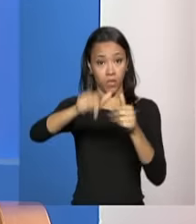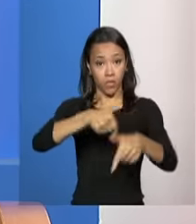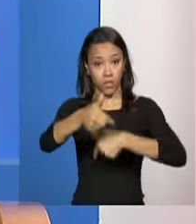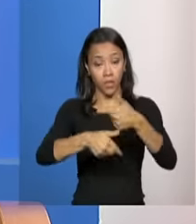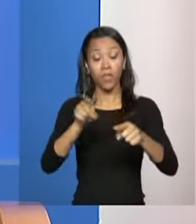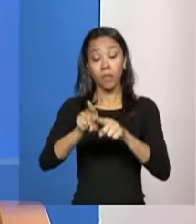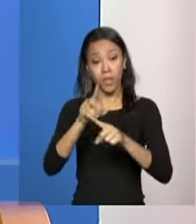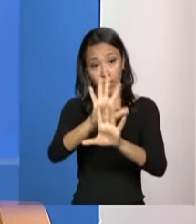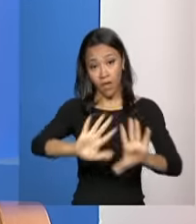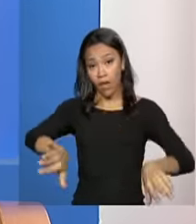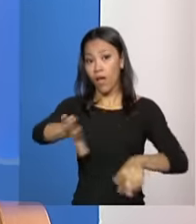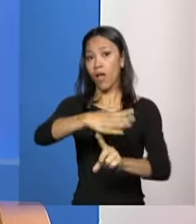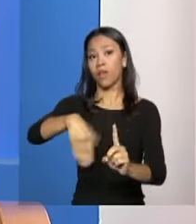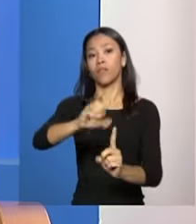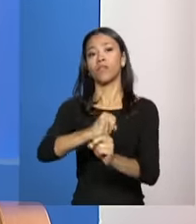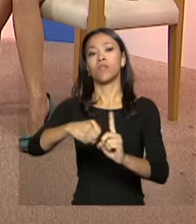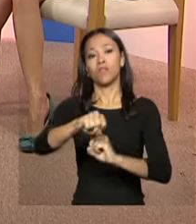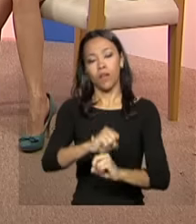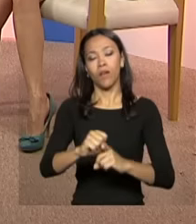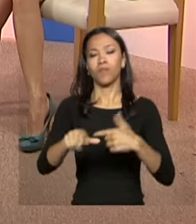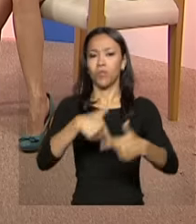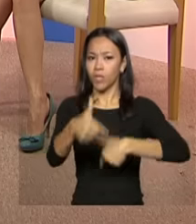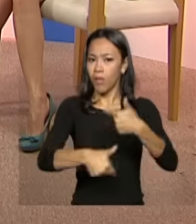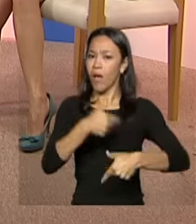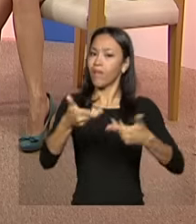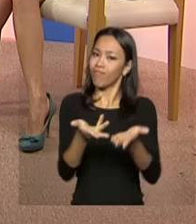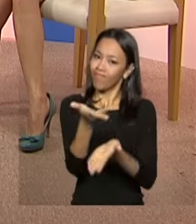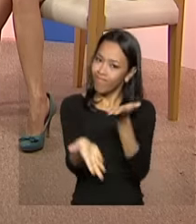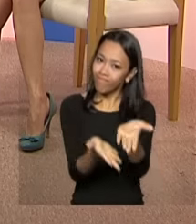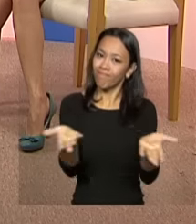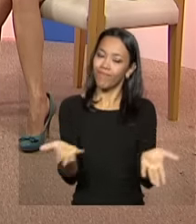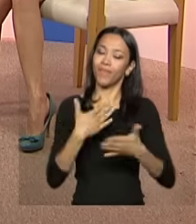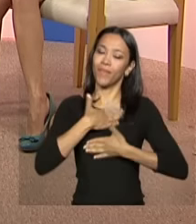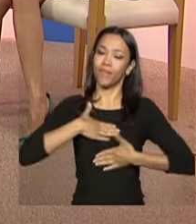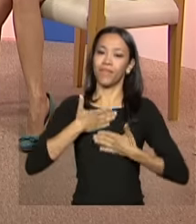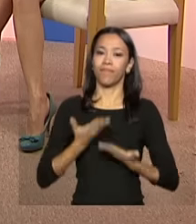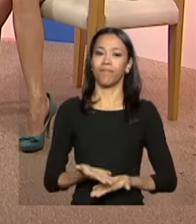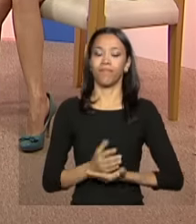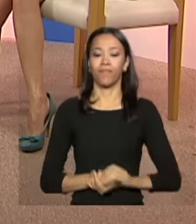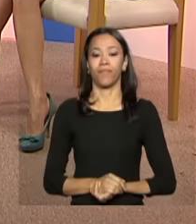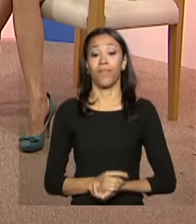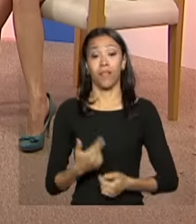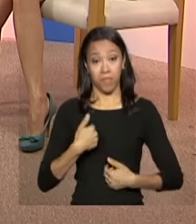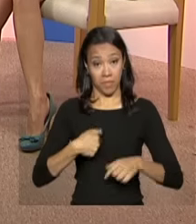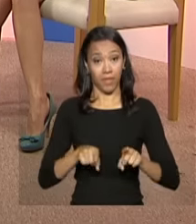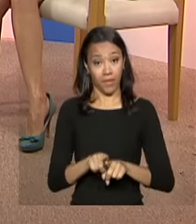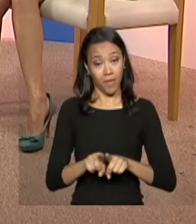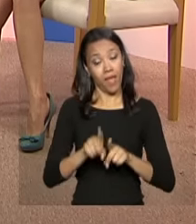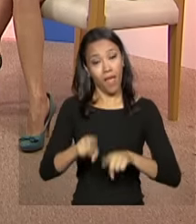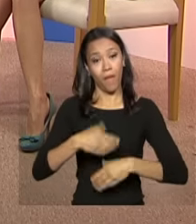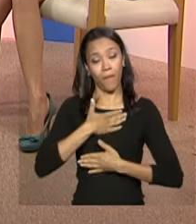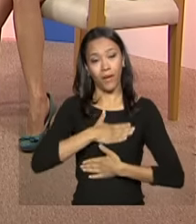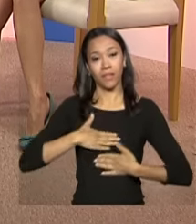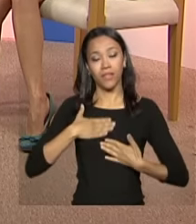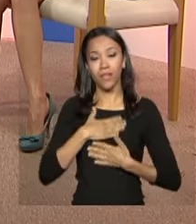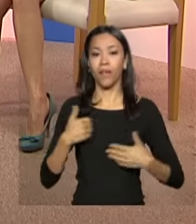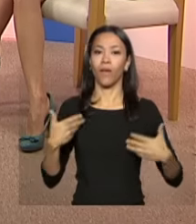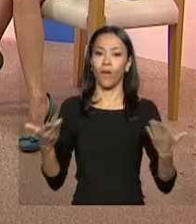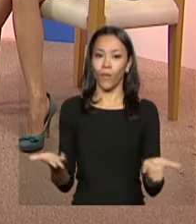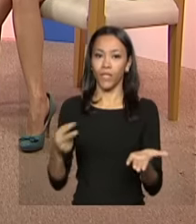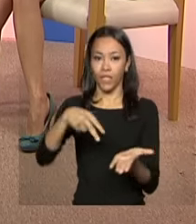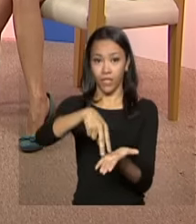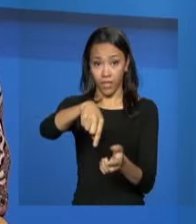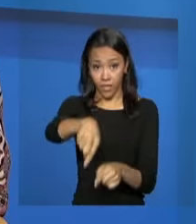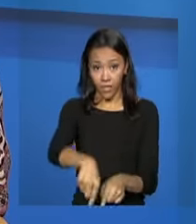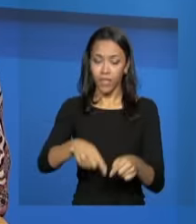a proteção especial, o serviço de acolhimento. Então, é uma satisfação enorme. Para mim também é um prazer enorme estar aqui, justamente